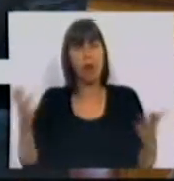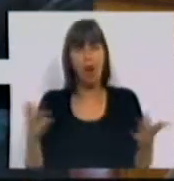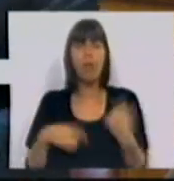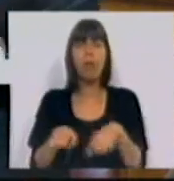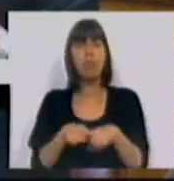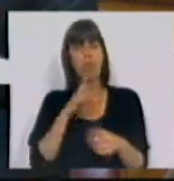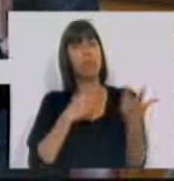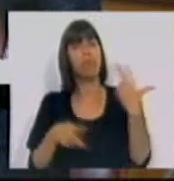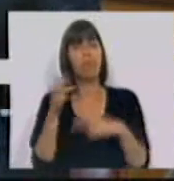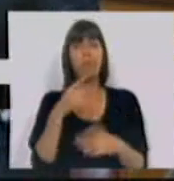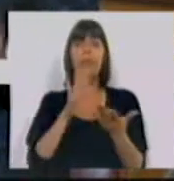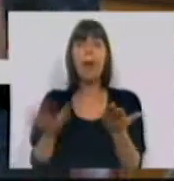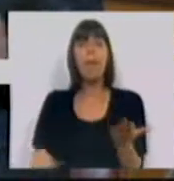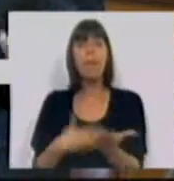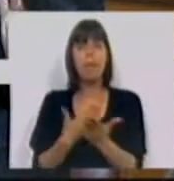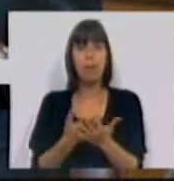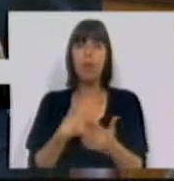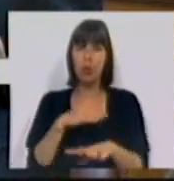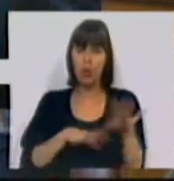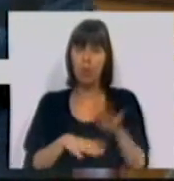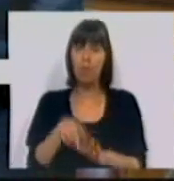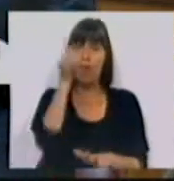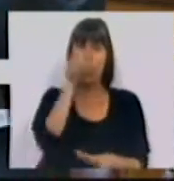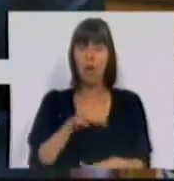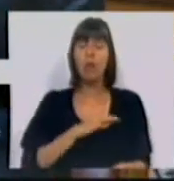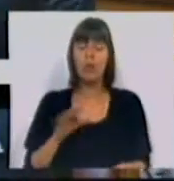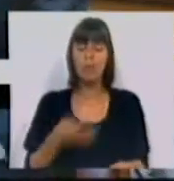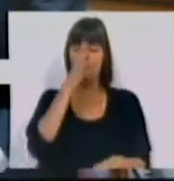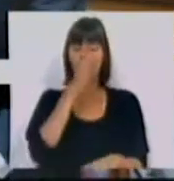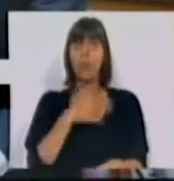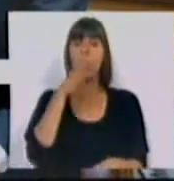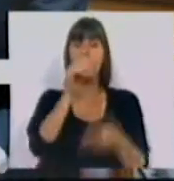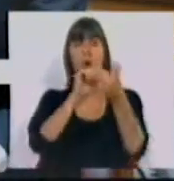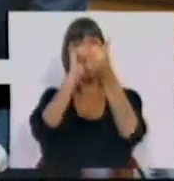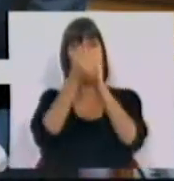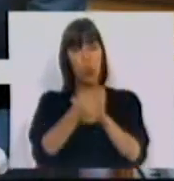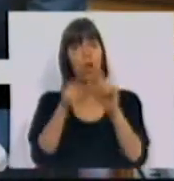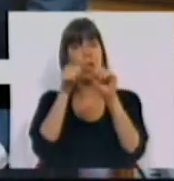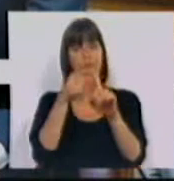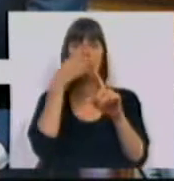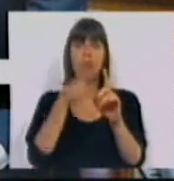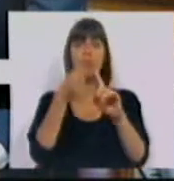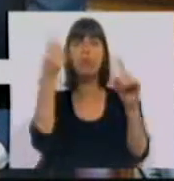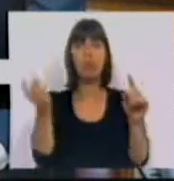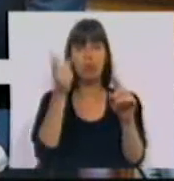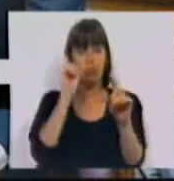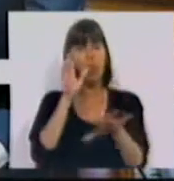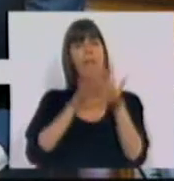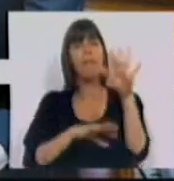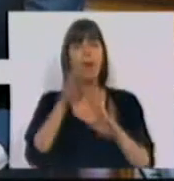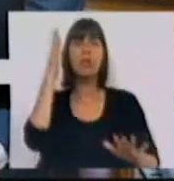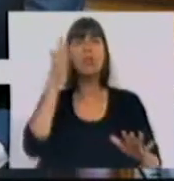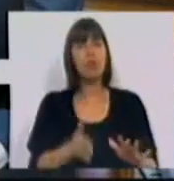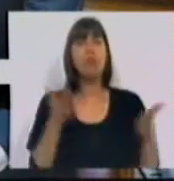vista político. E por isso a proposta que eu lhe faço, Sr. Primeiro Ministro, e que o diga aqui, é que corrija essa imoralidade e faça